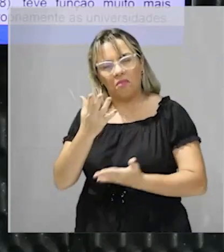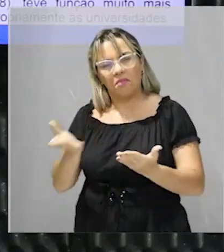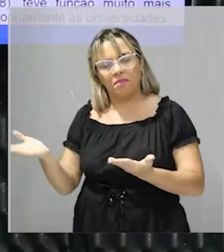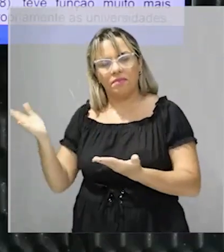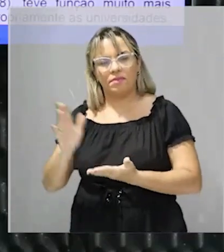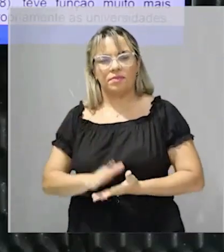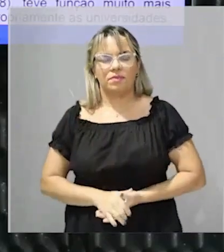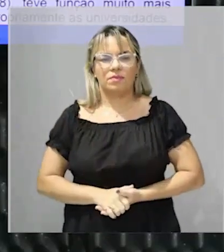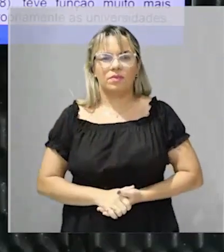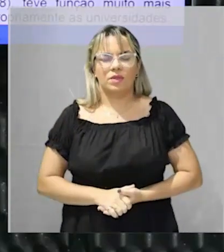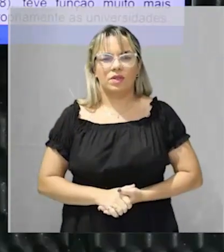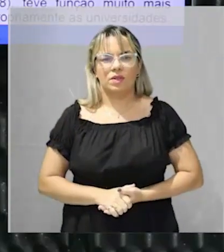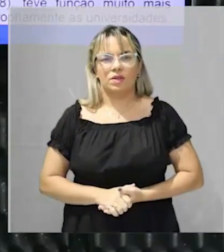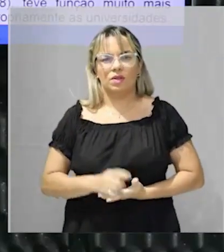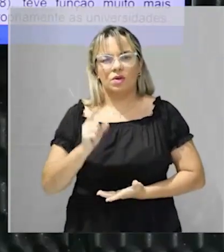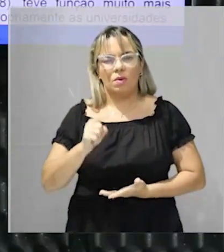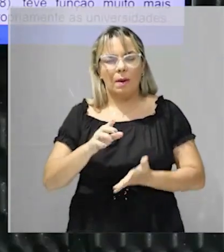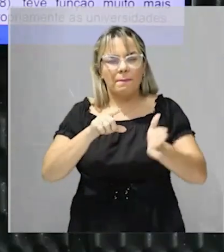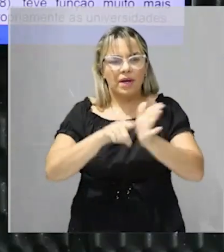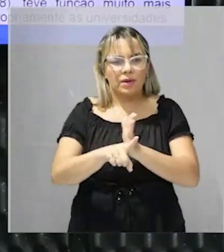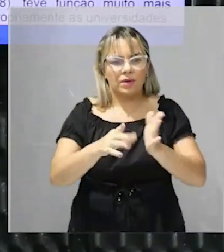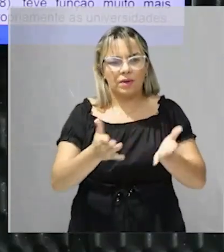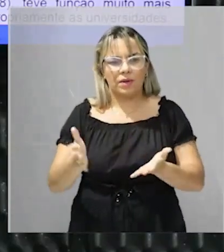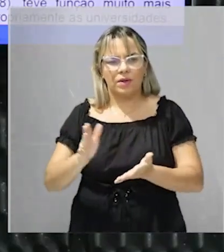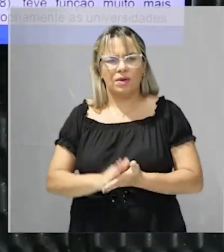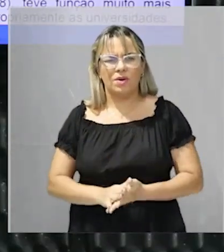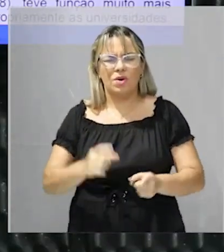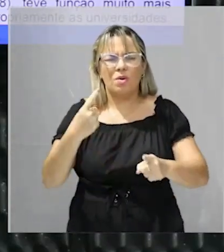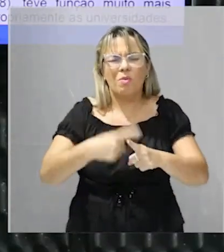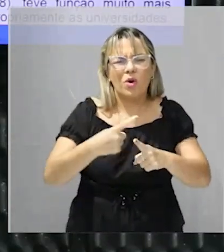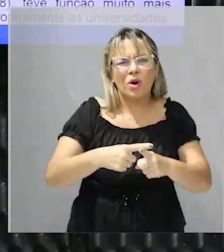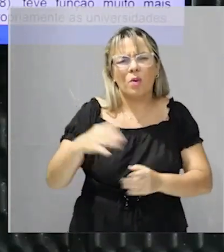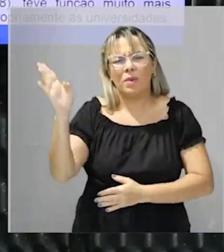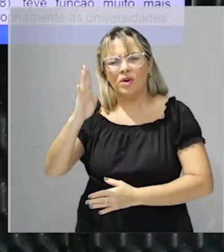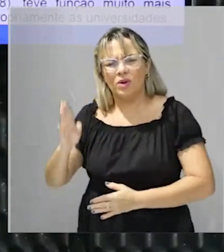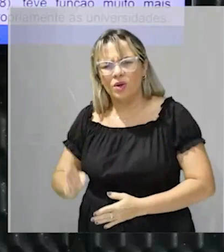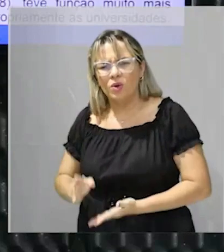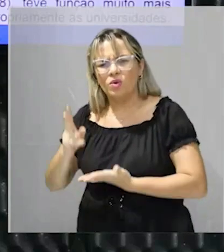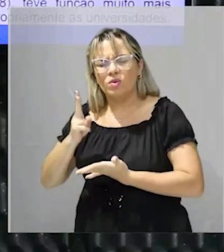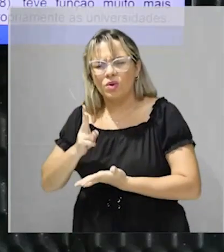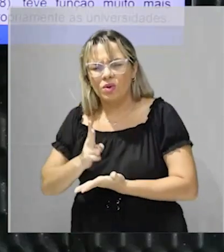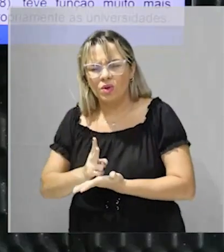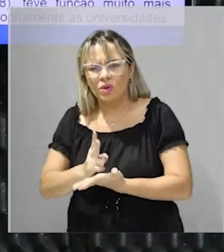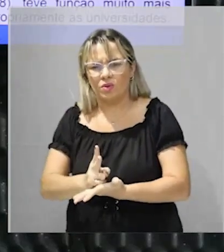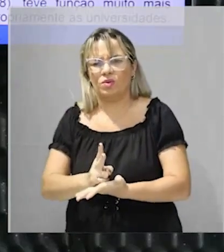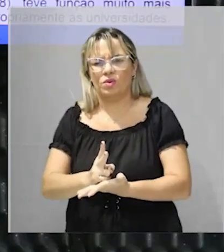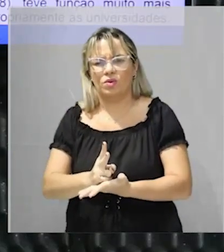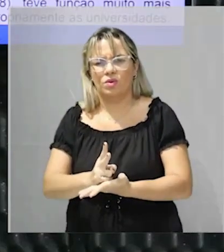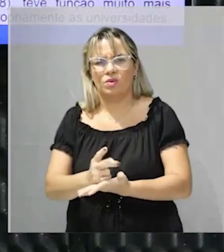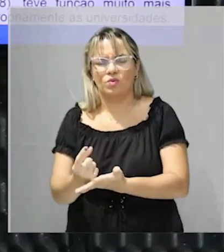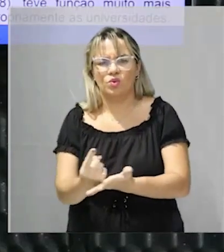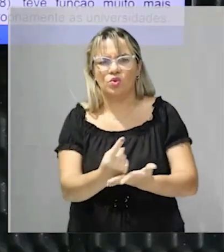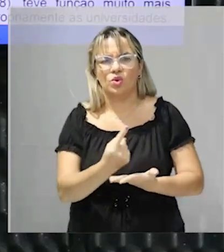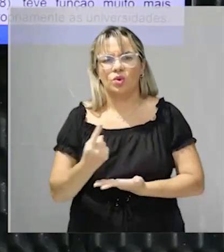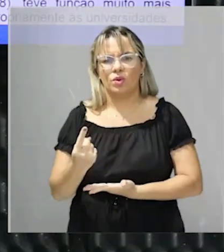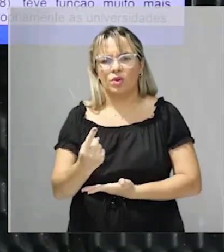que vem com uma indagação. Por que o Brasil continuou um só,